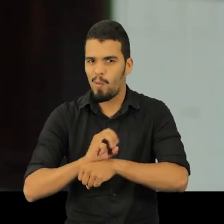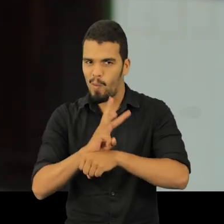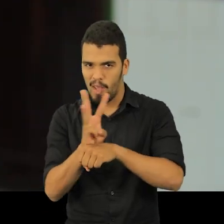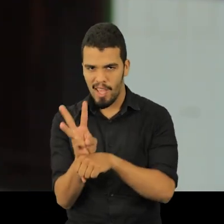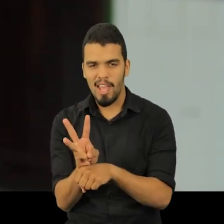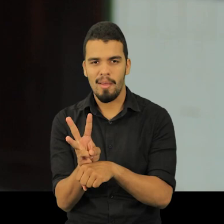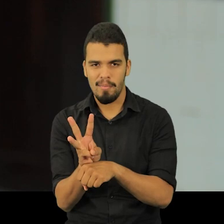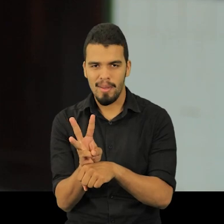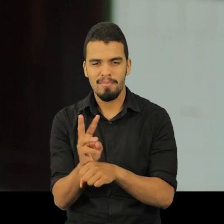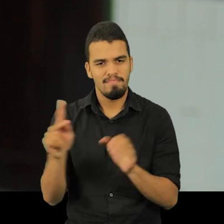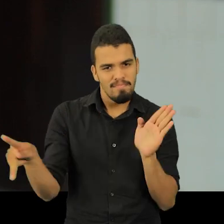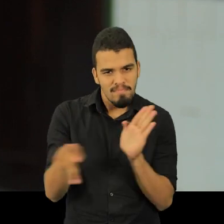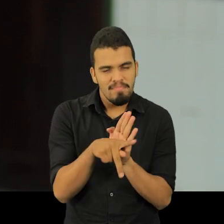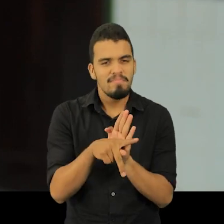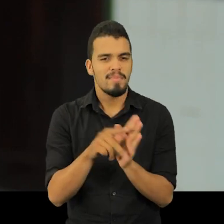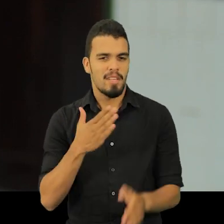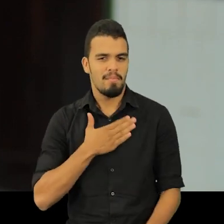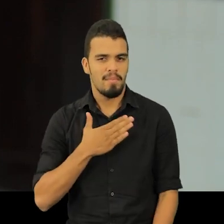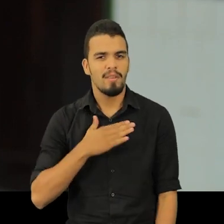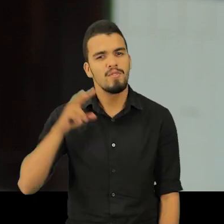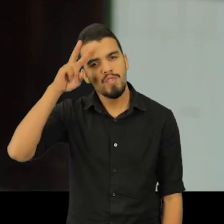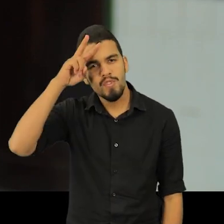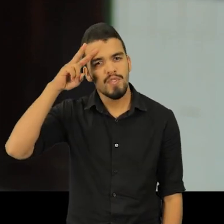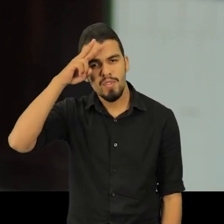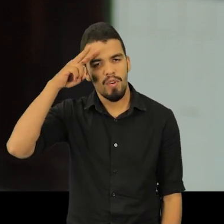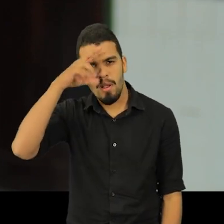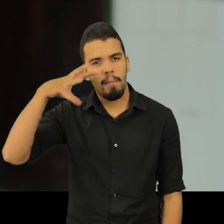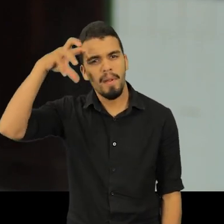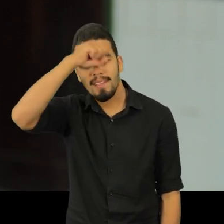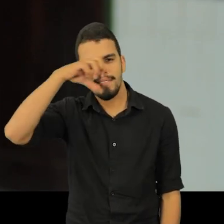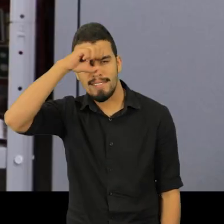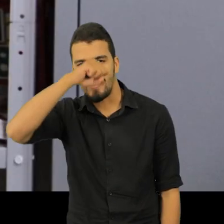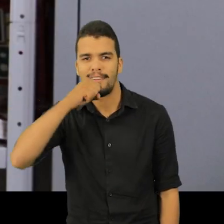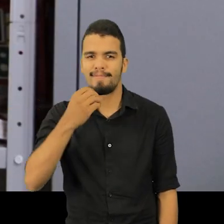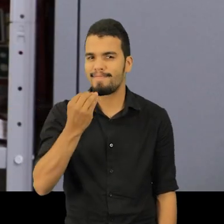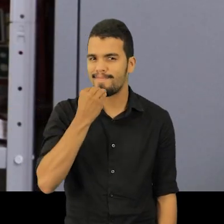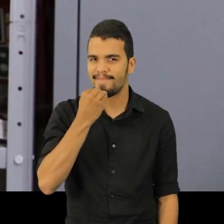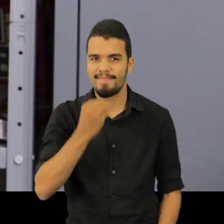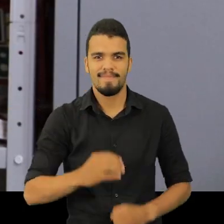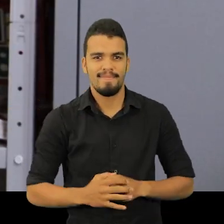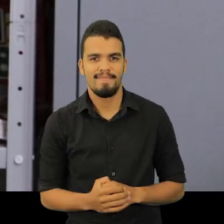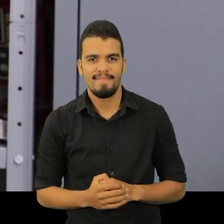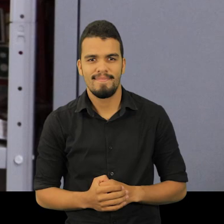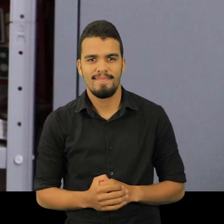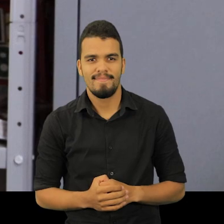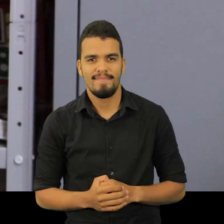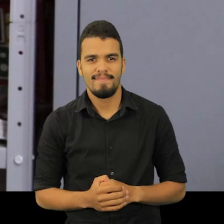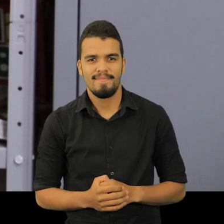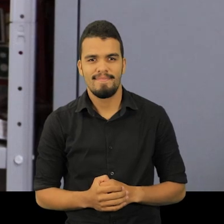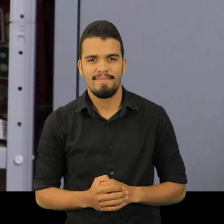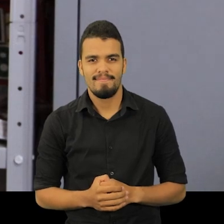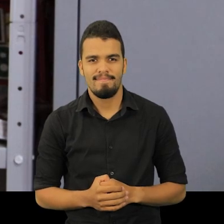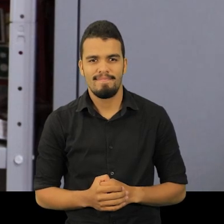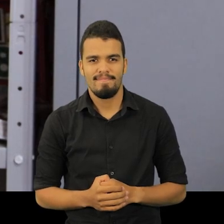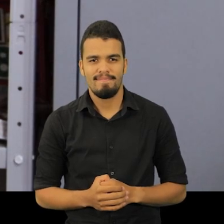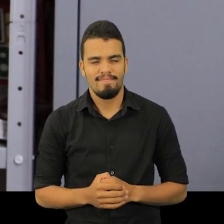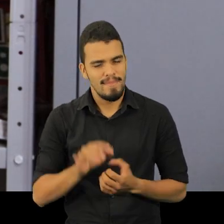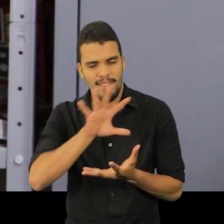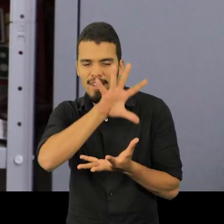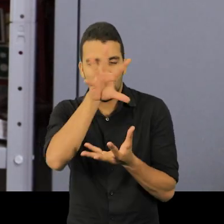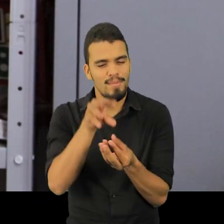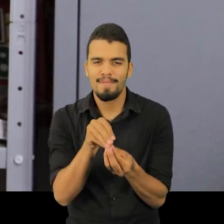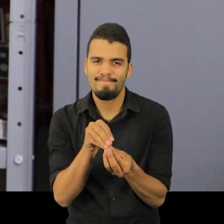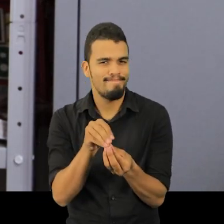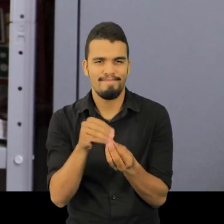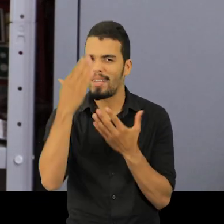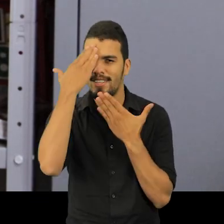vida. Por tudo, por todo o aprendizado, pela oportunidade. Eu só queria resumir a